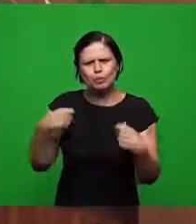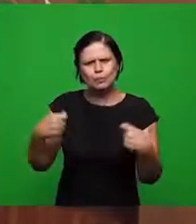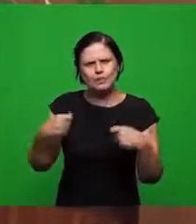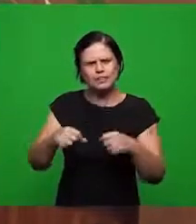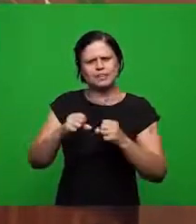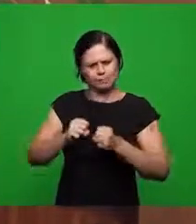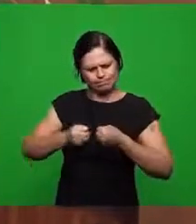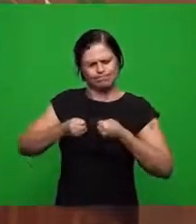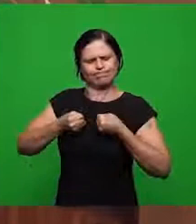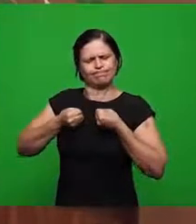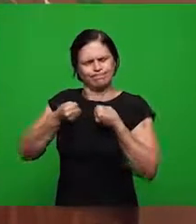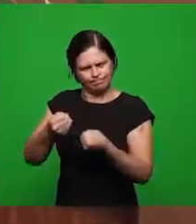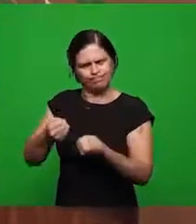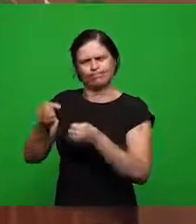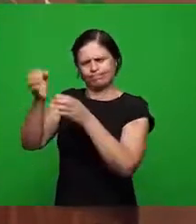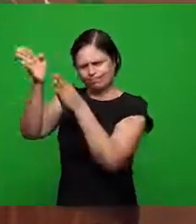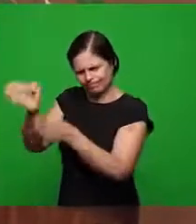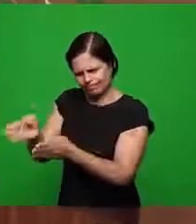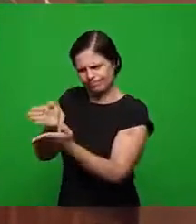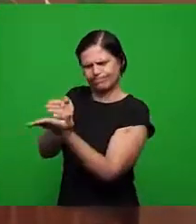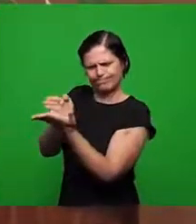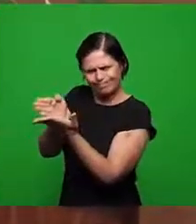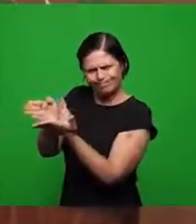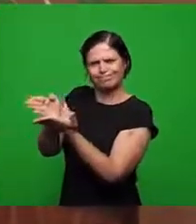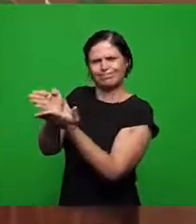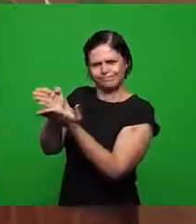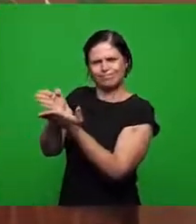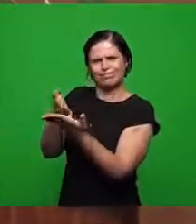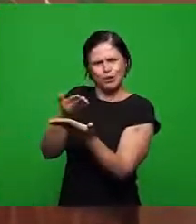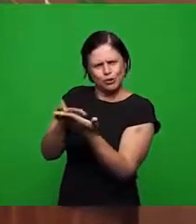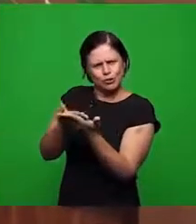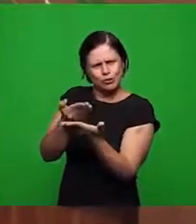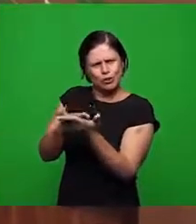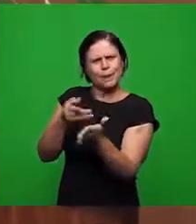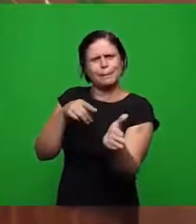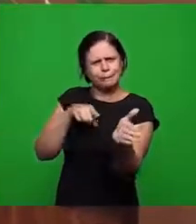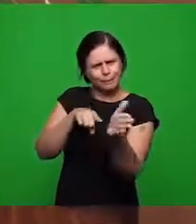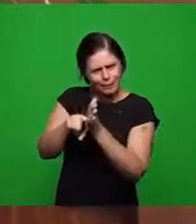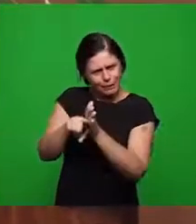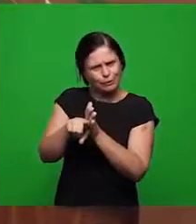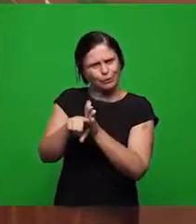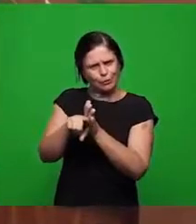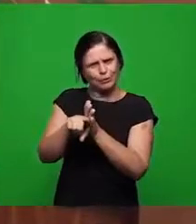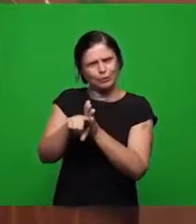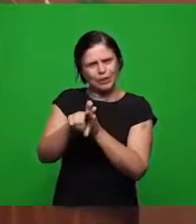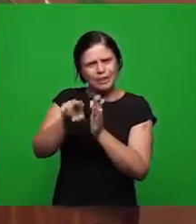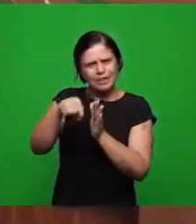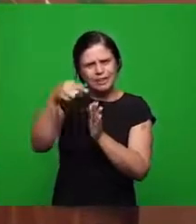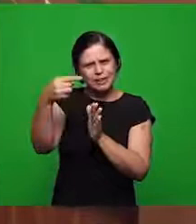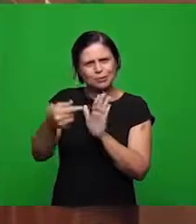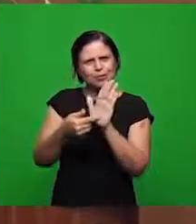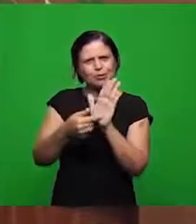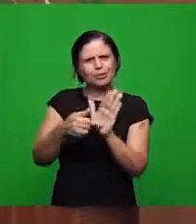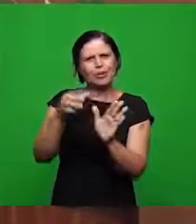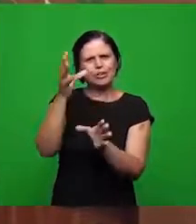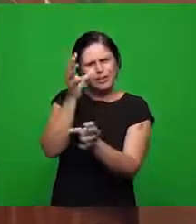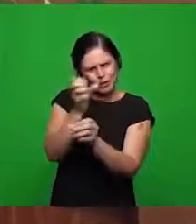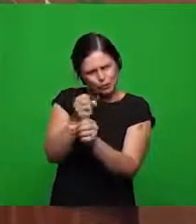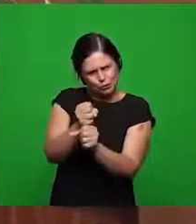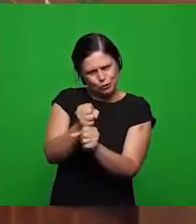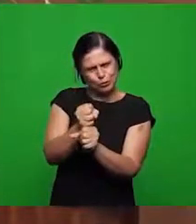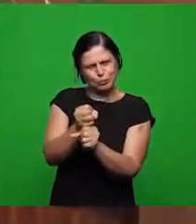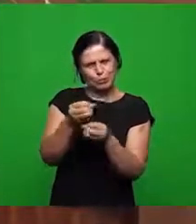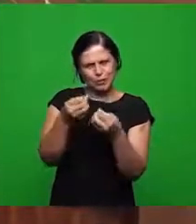melhormente a essa pergunta e trazer de forma mais clara